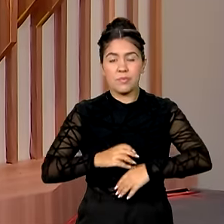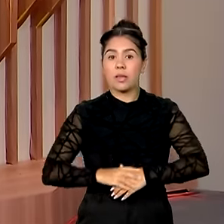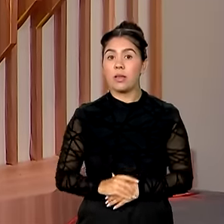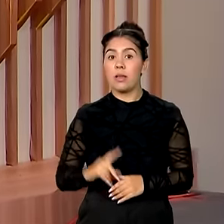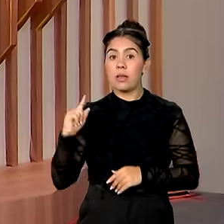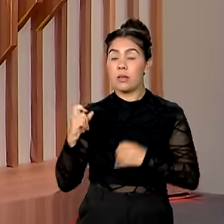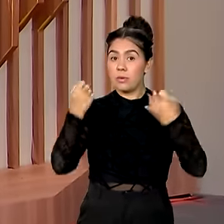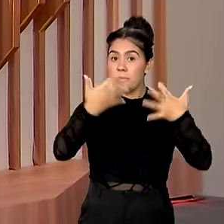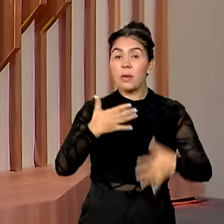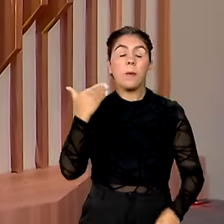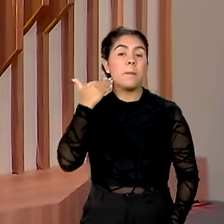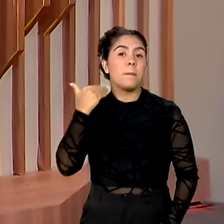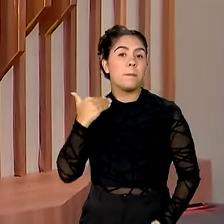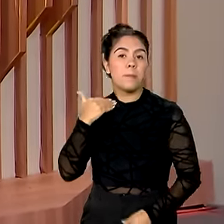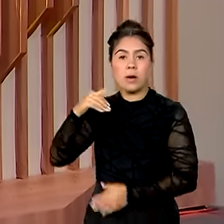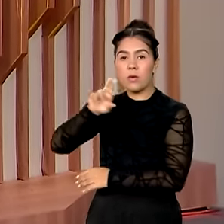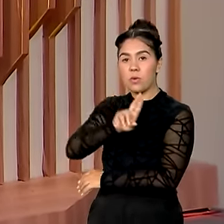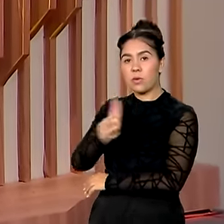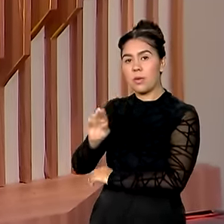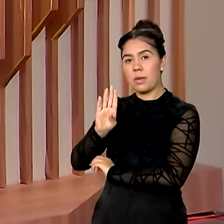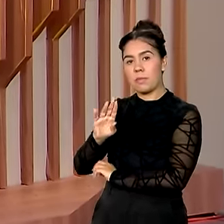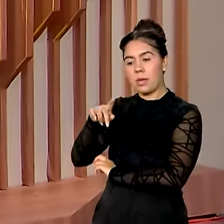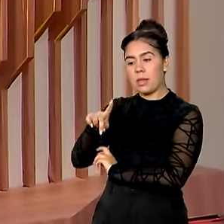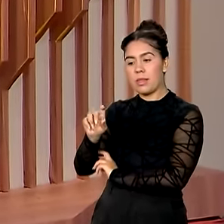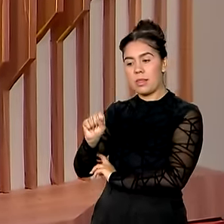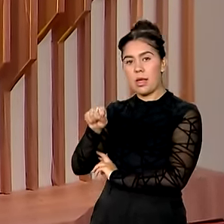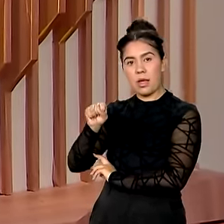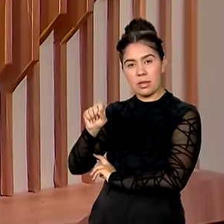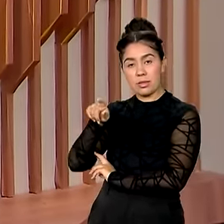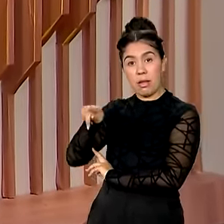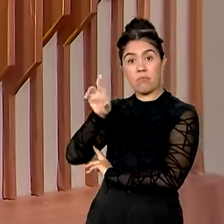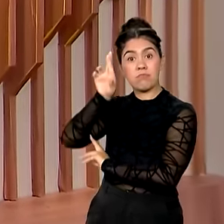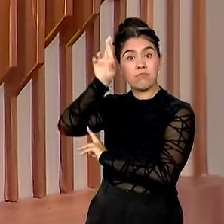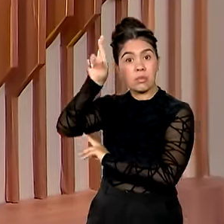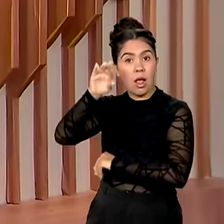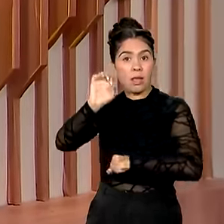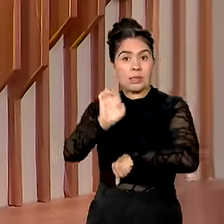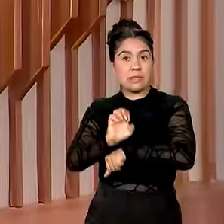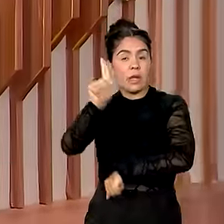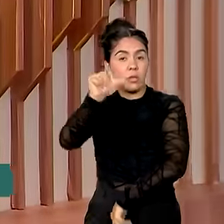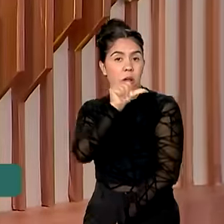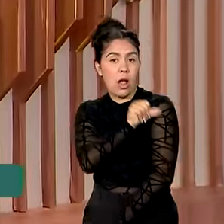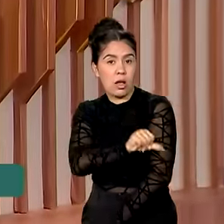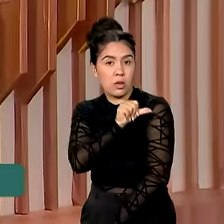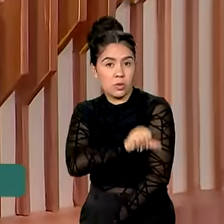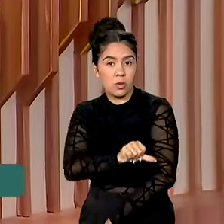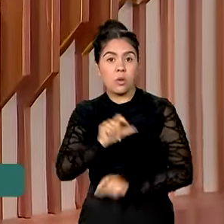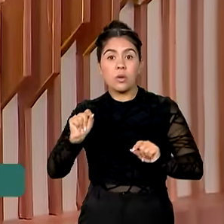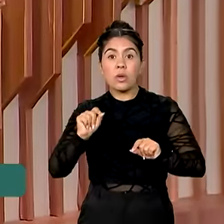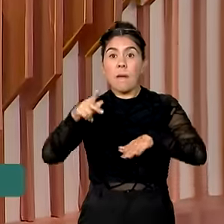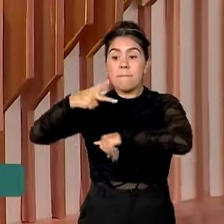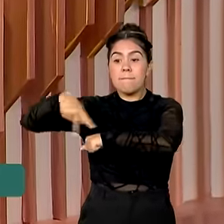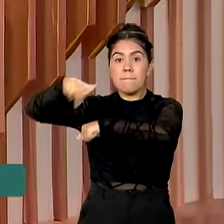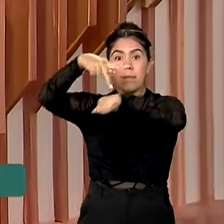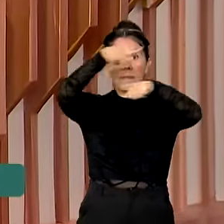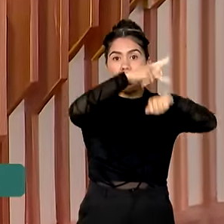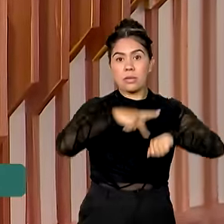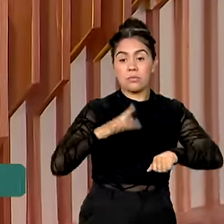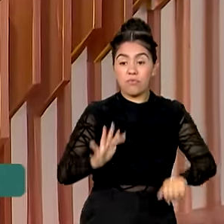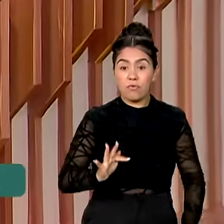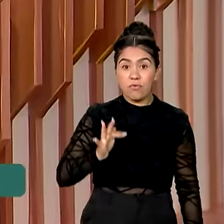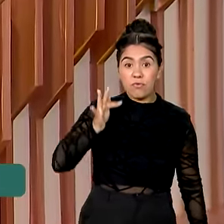O BNDES coordena no Rio de Janeiro o evento Estados do Futuro, que acontece em paralelo à reunião